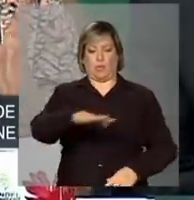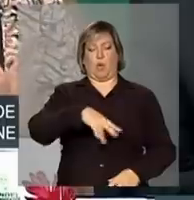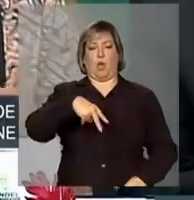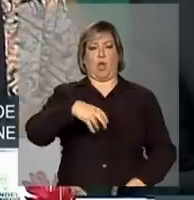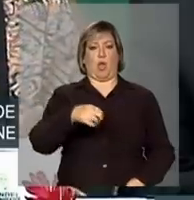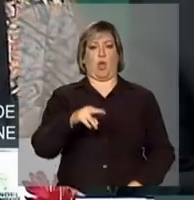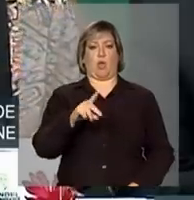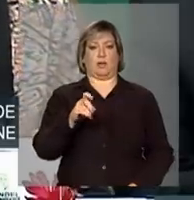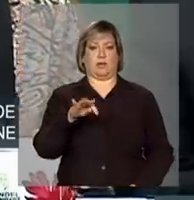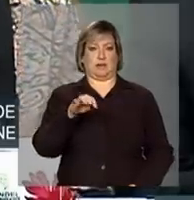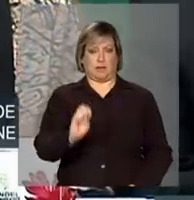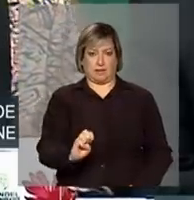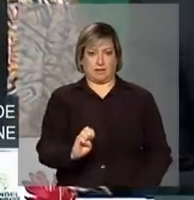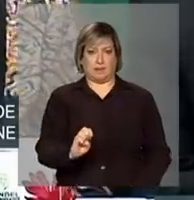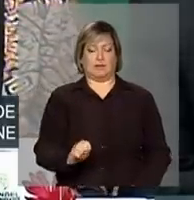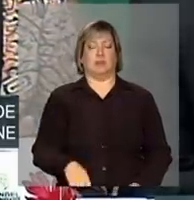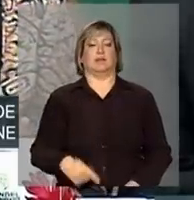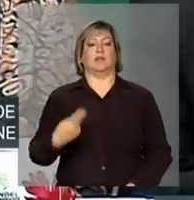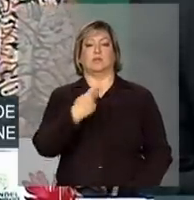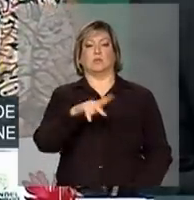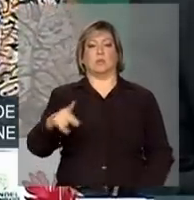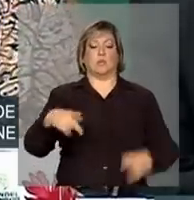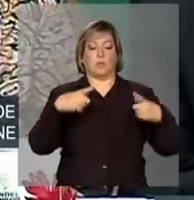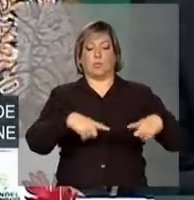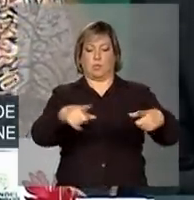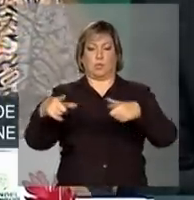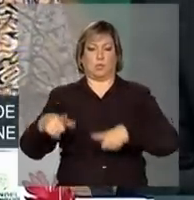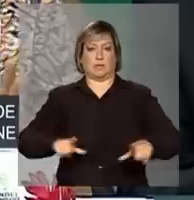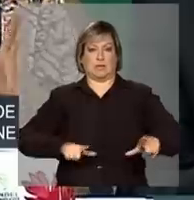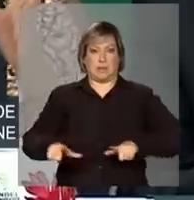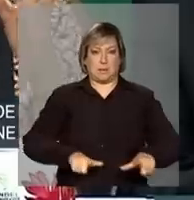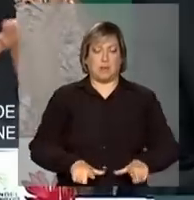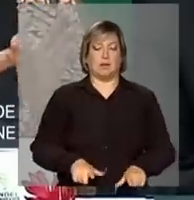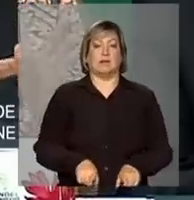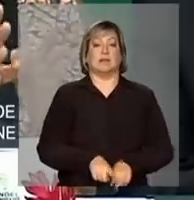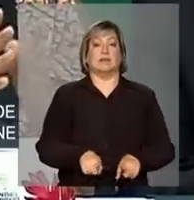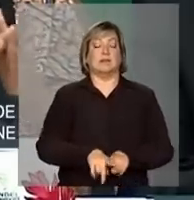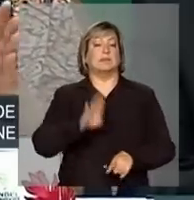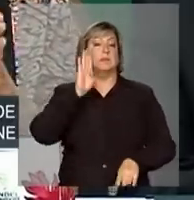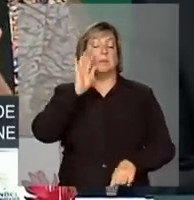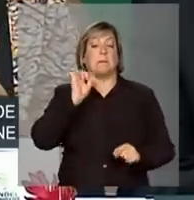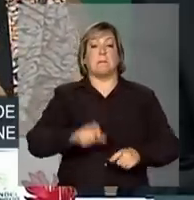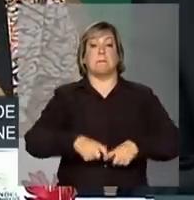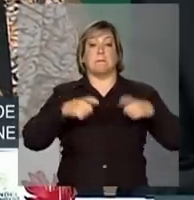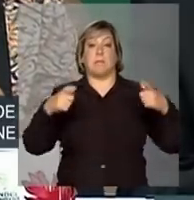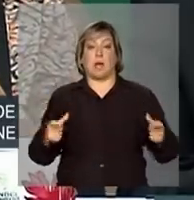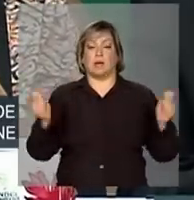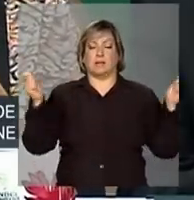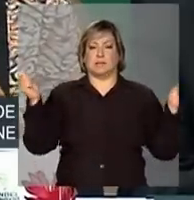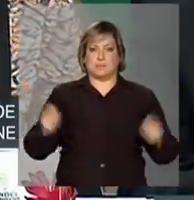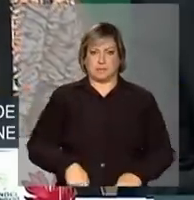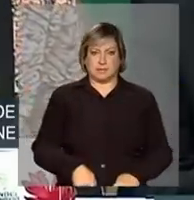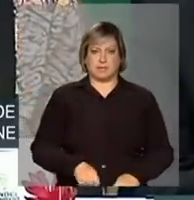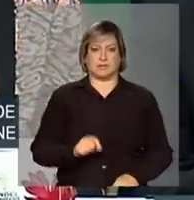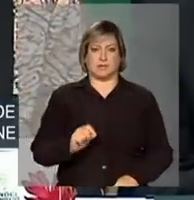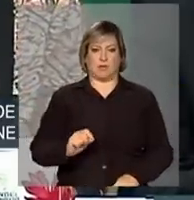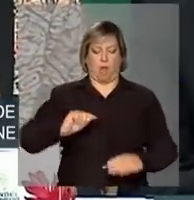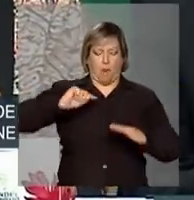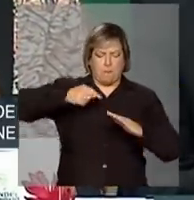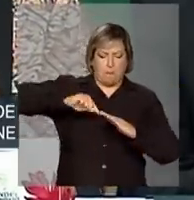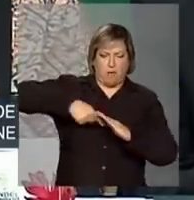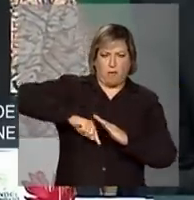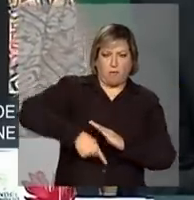bases operacionais, tendo em vista não só uma maior capacitação para curar poços,